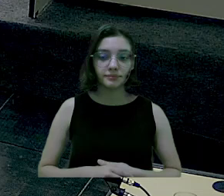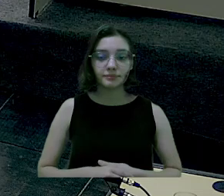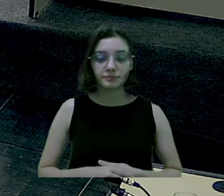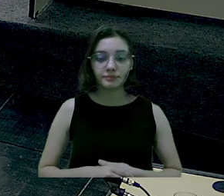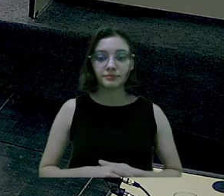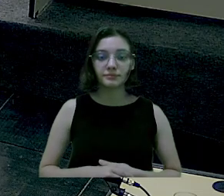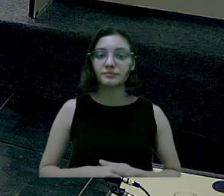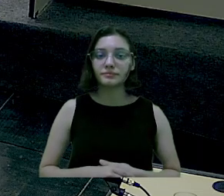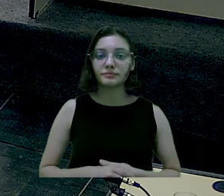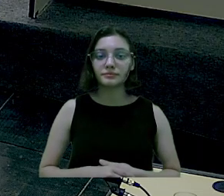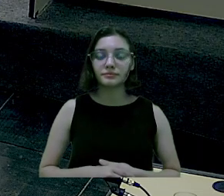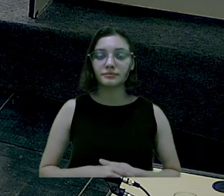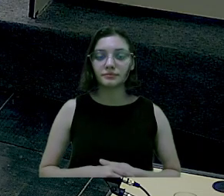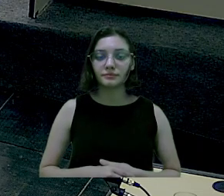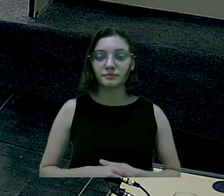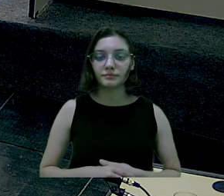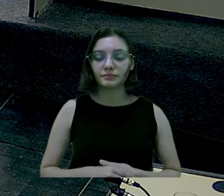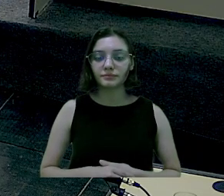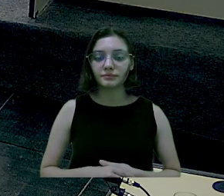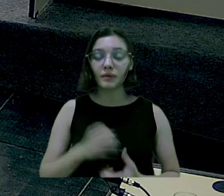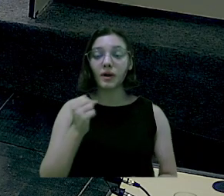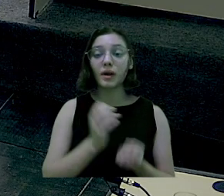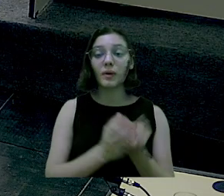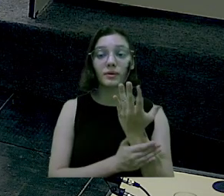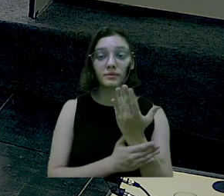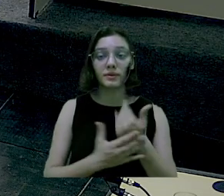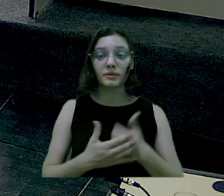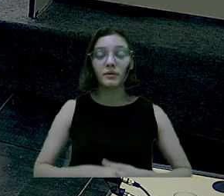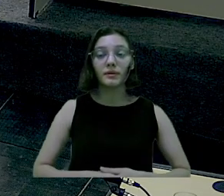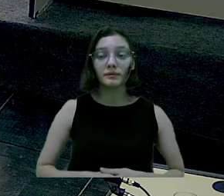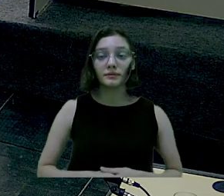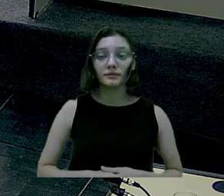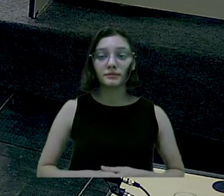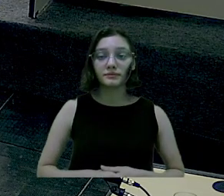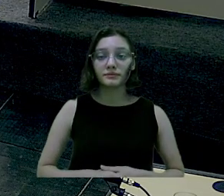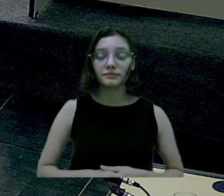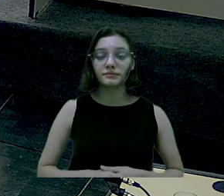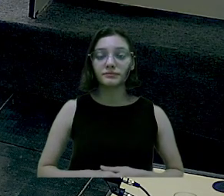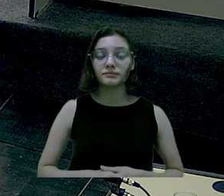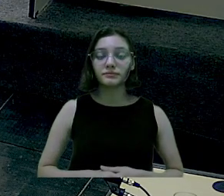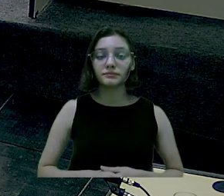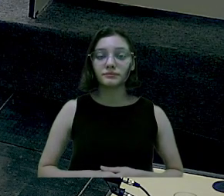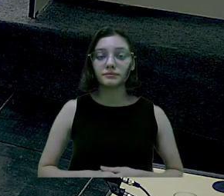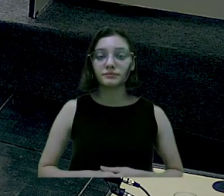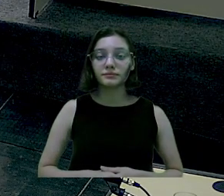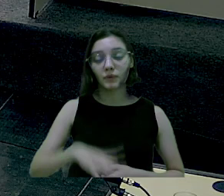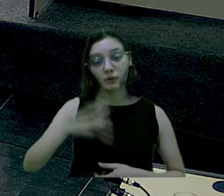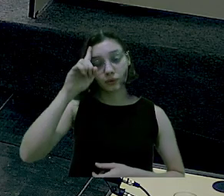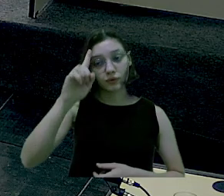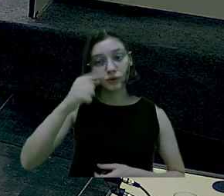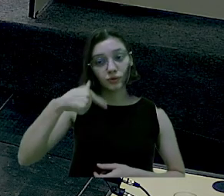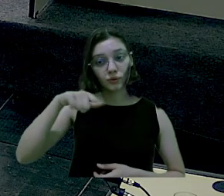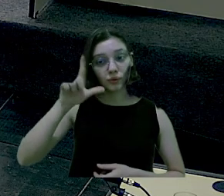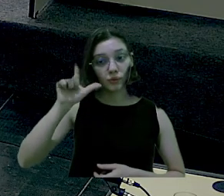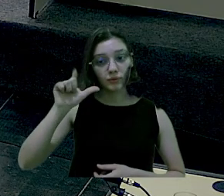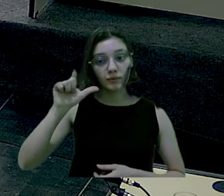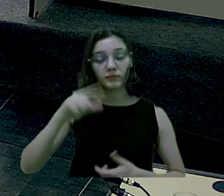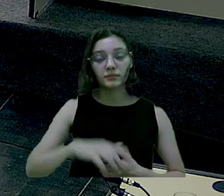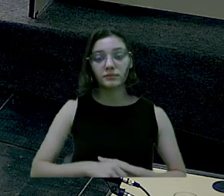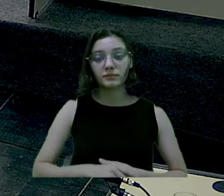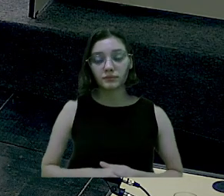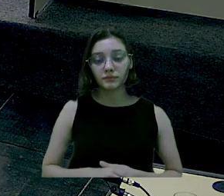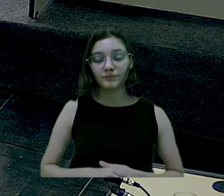pelo acontecimento que se deu no dia de ontem,